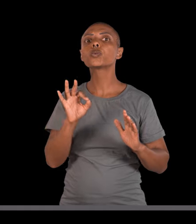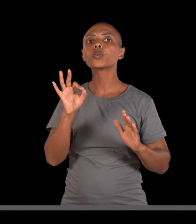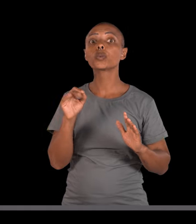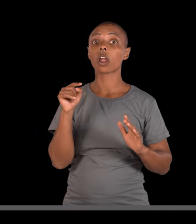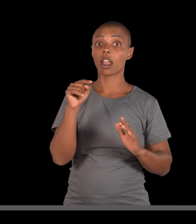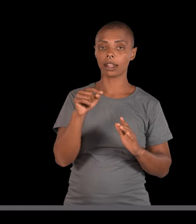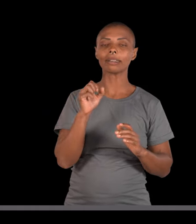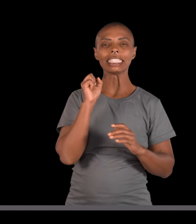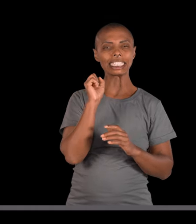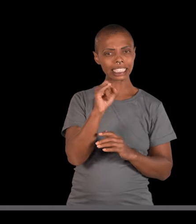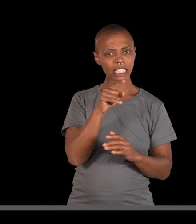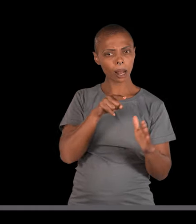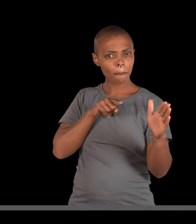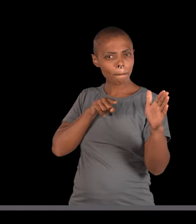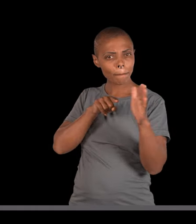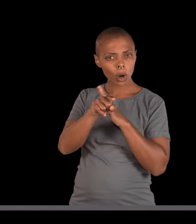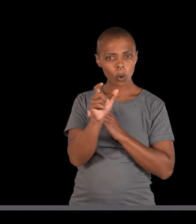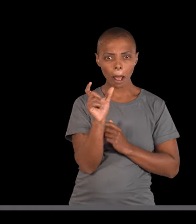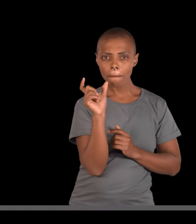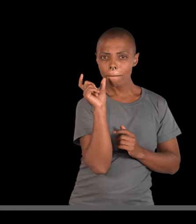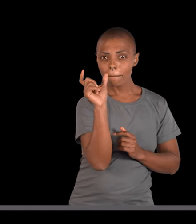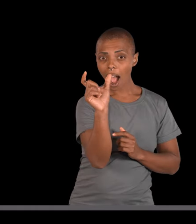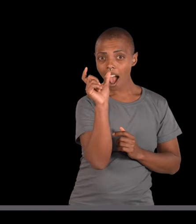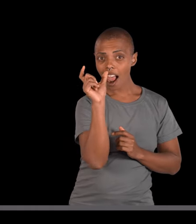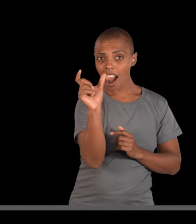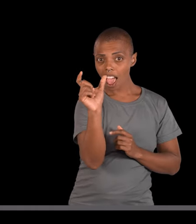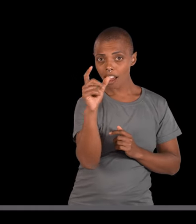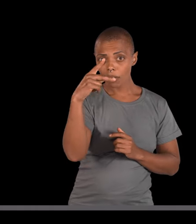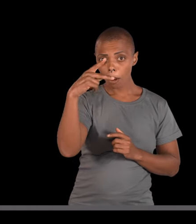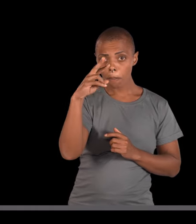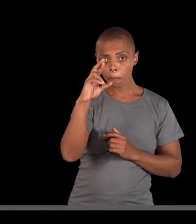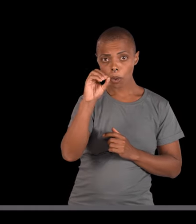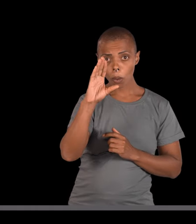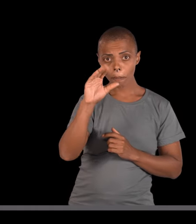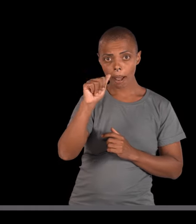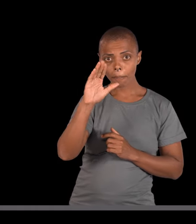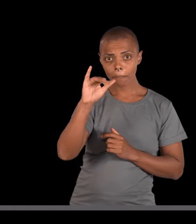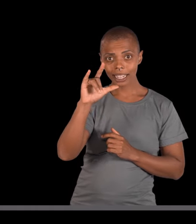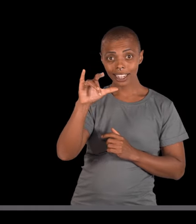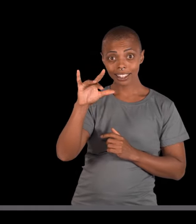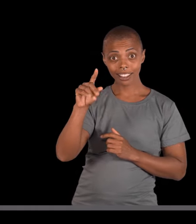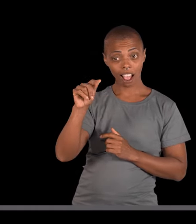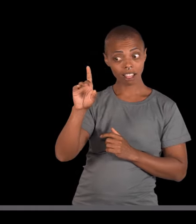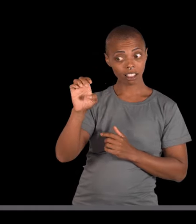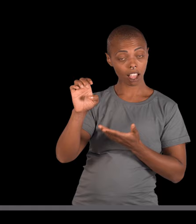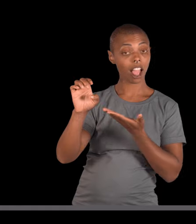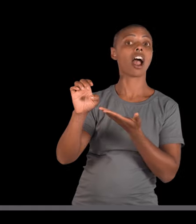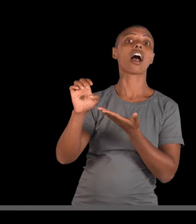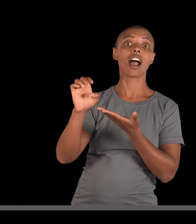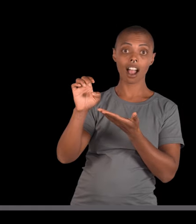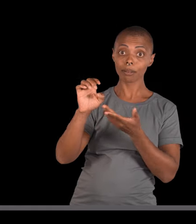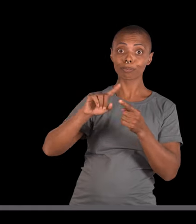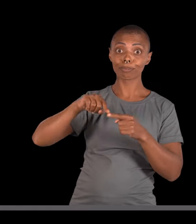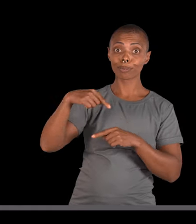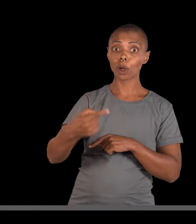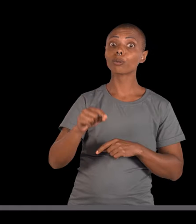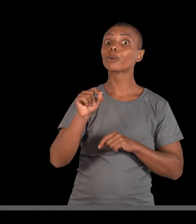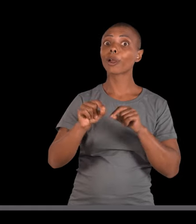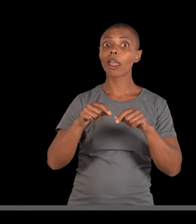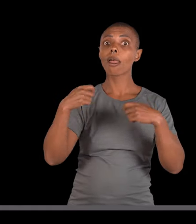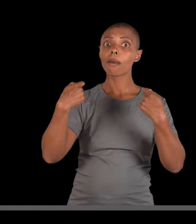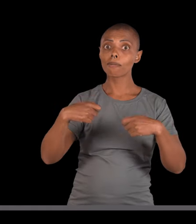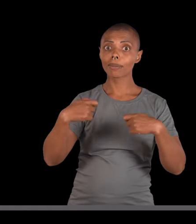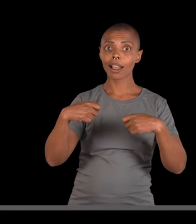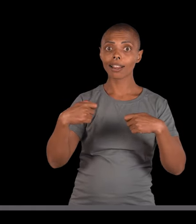probabilidade. Se o problema te perguntar a probabilidade, o próximo passo que você vai ter que